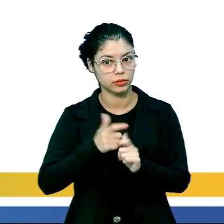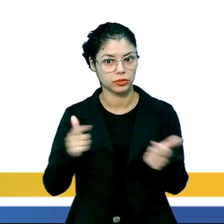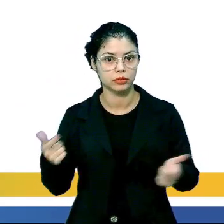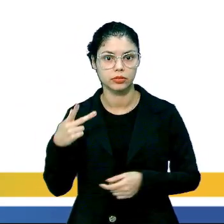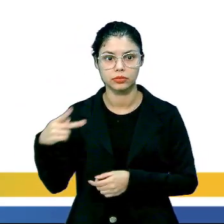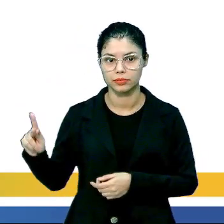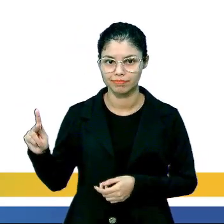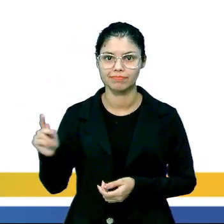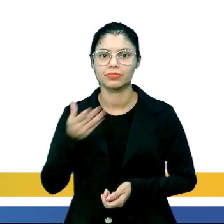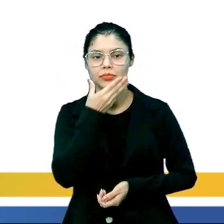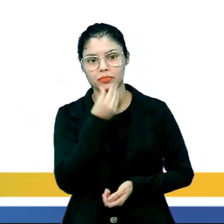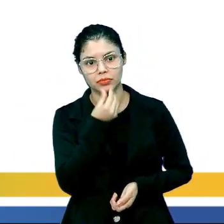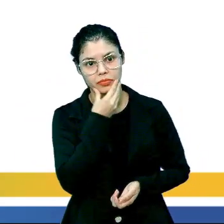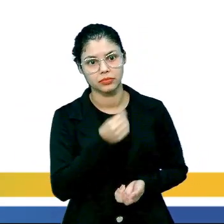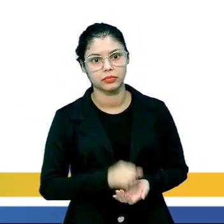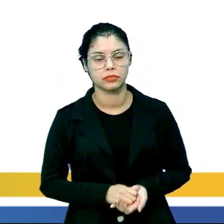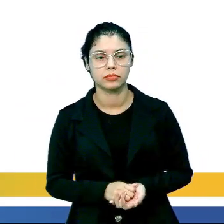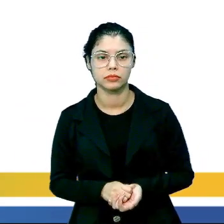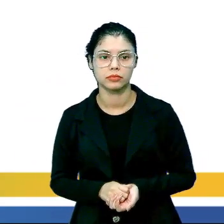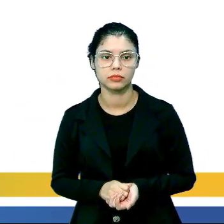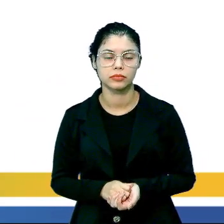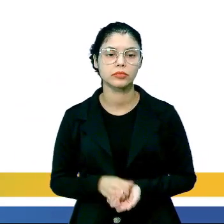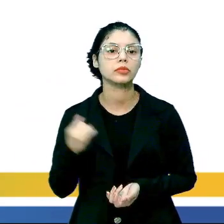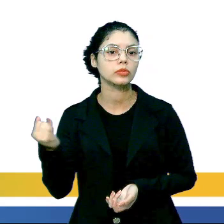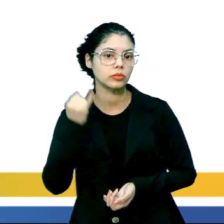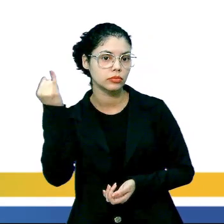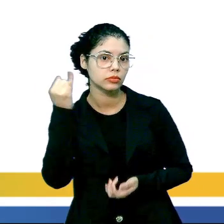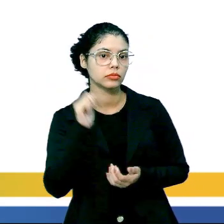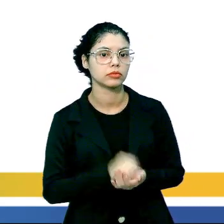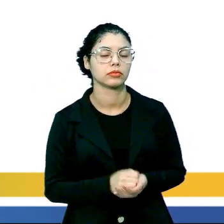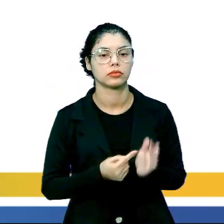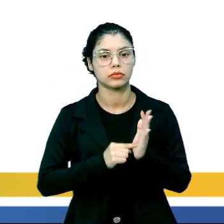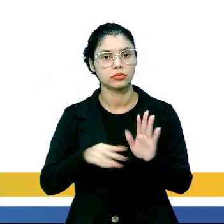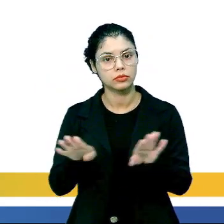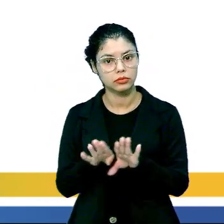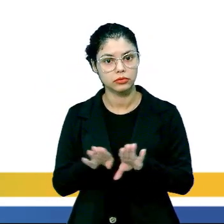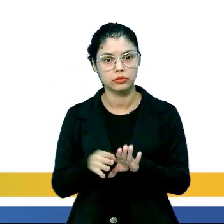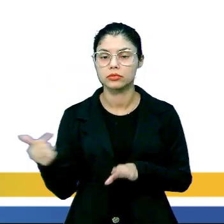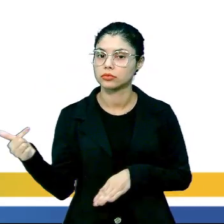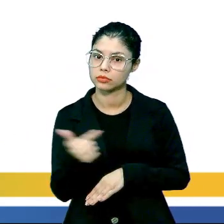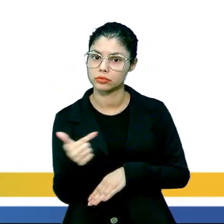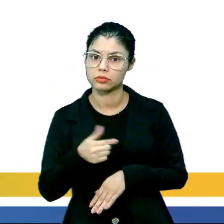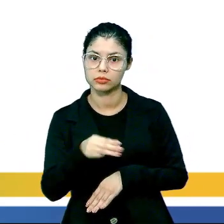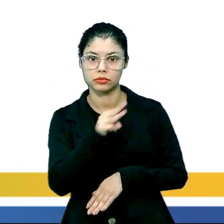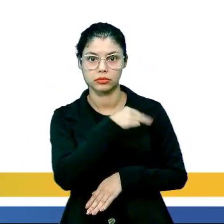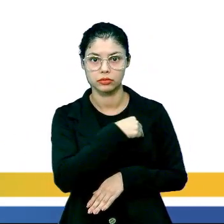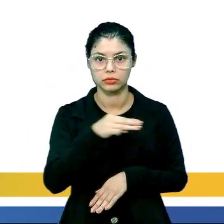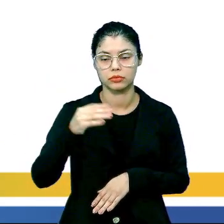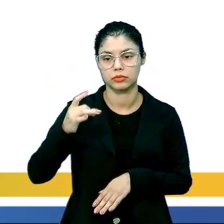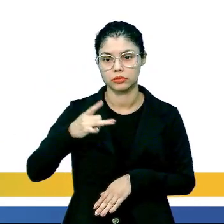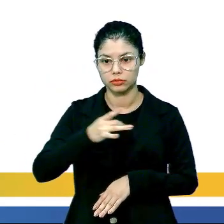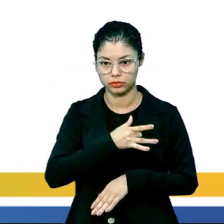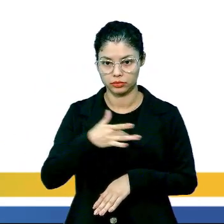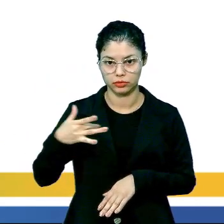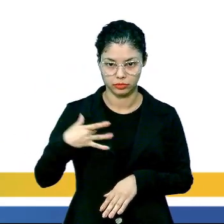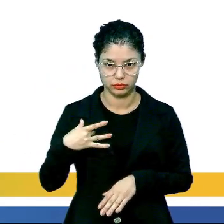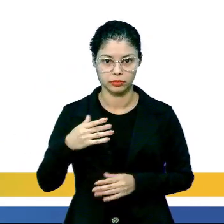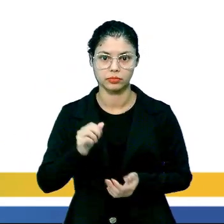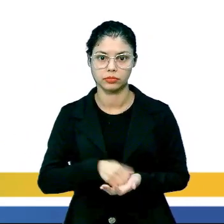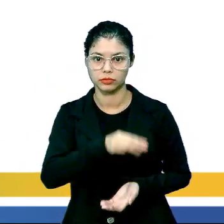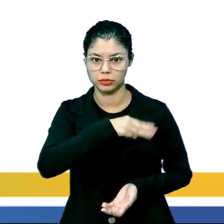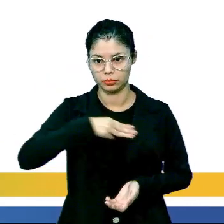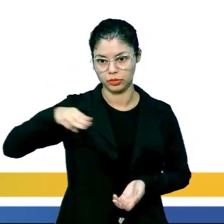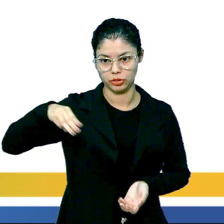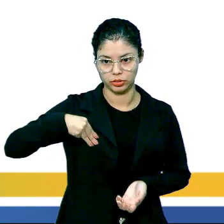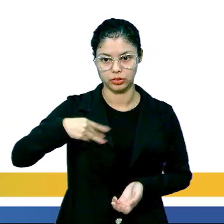é maior do que o dos homens. E aí ele diz assim, é importante pontuar também, eu trouxe os dados estatísticos,